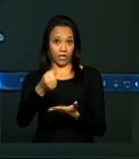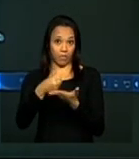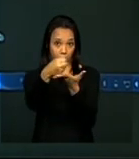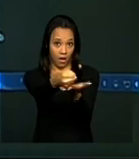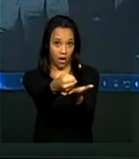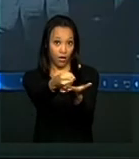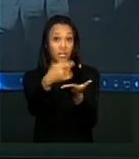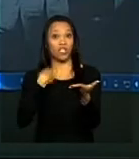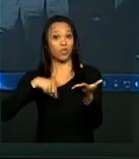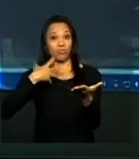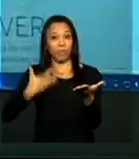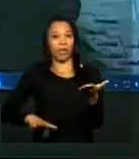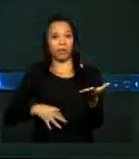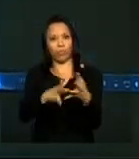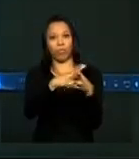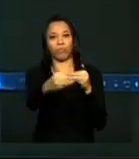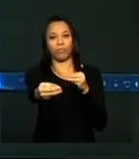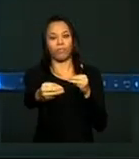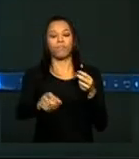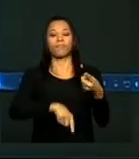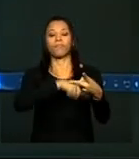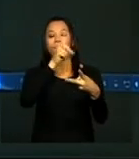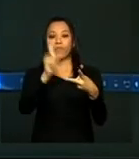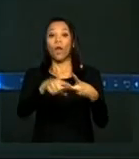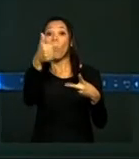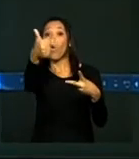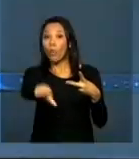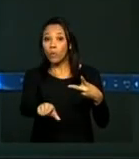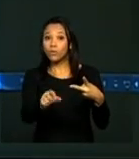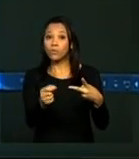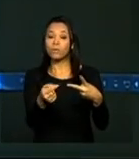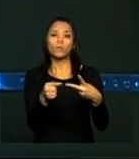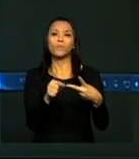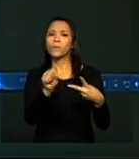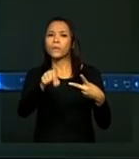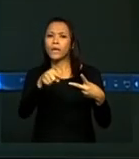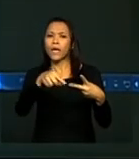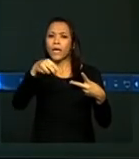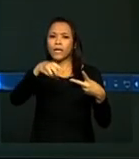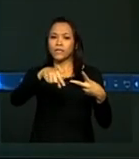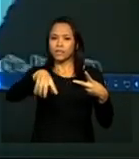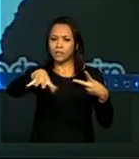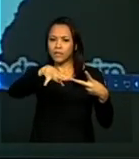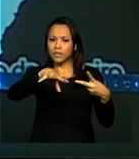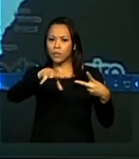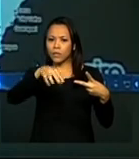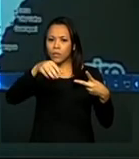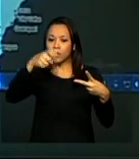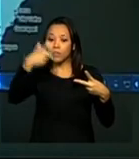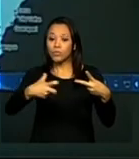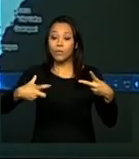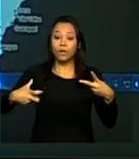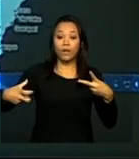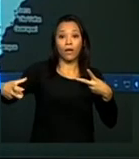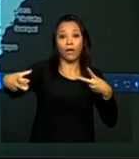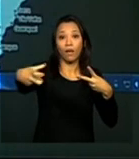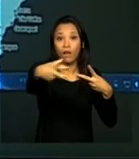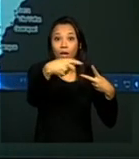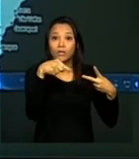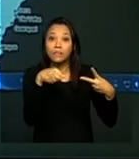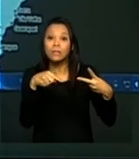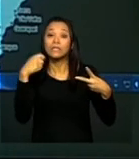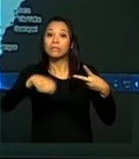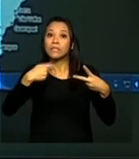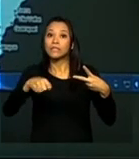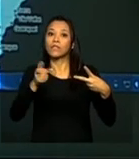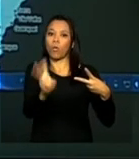quer que desapareça. A gente tem o outro filtro, que são os marcos da história, que são os espaços de memórias que precisam ser